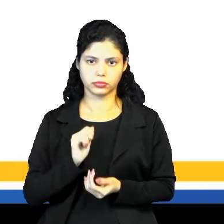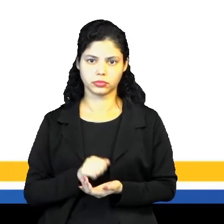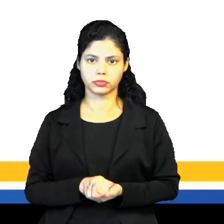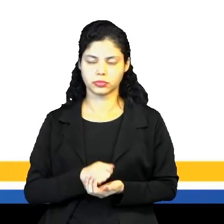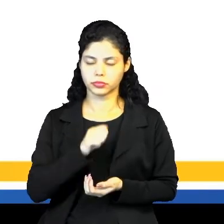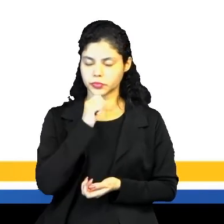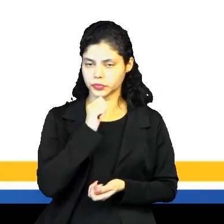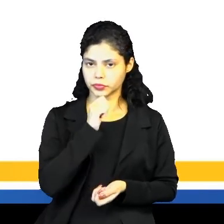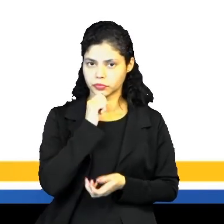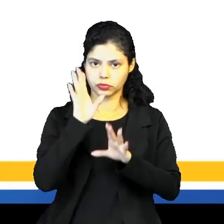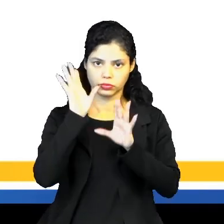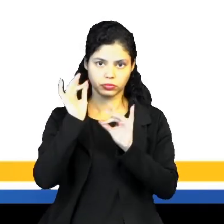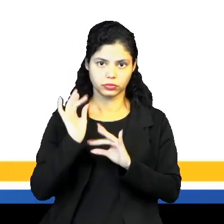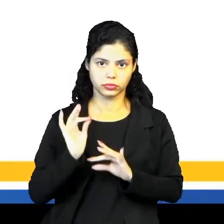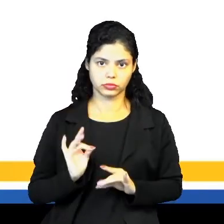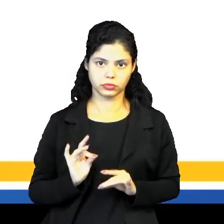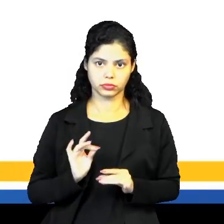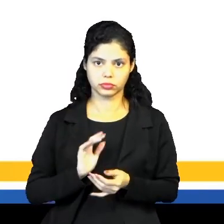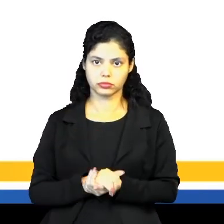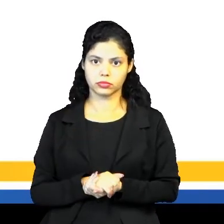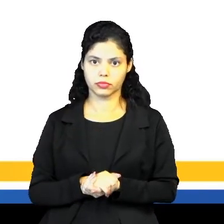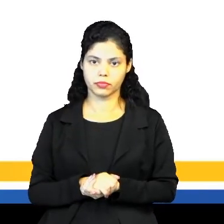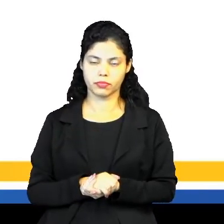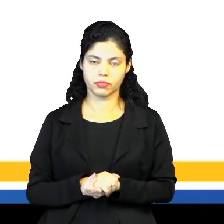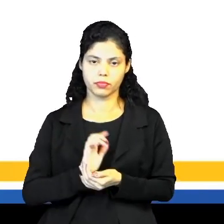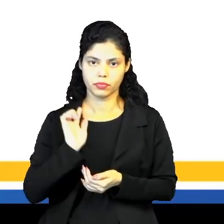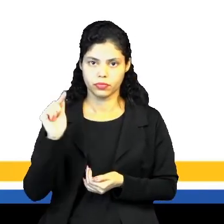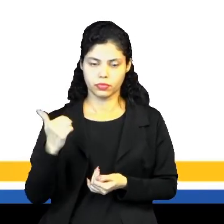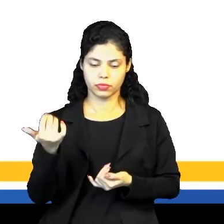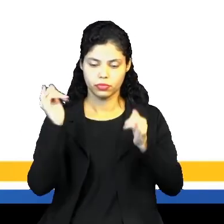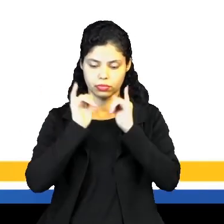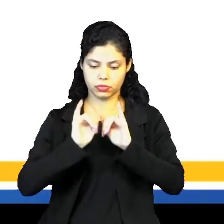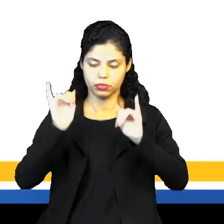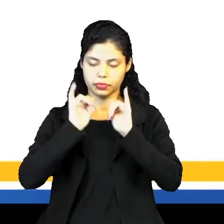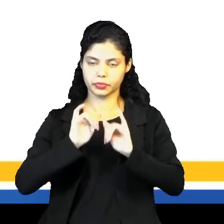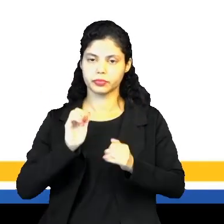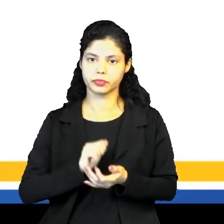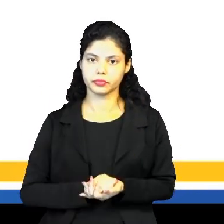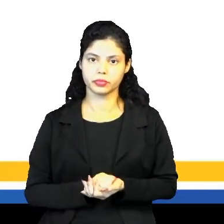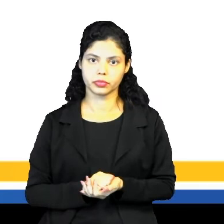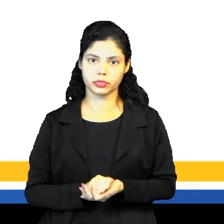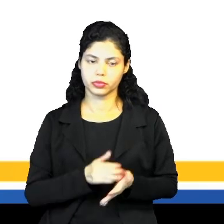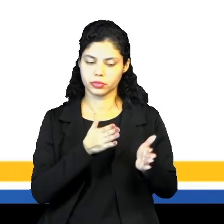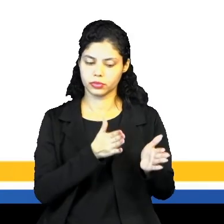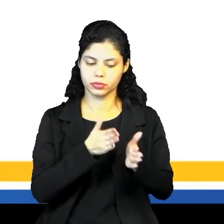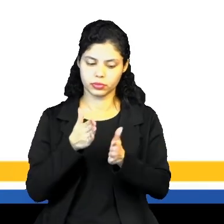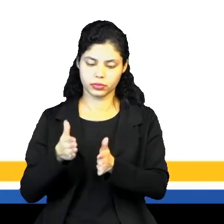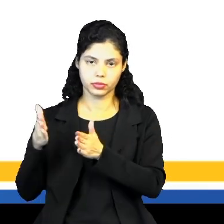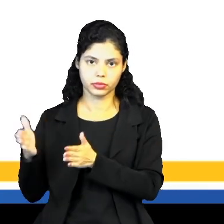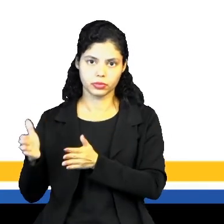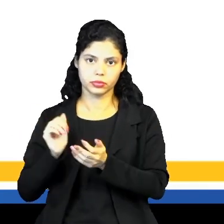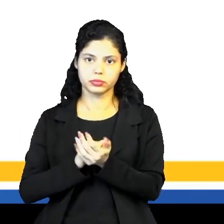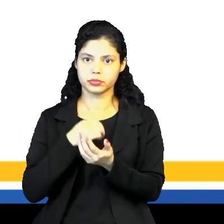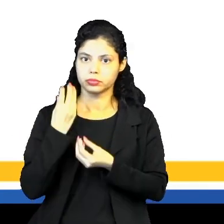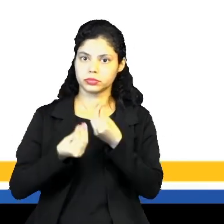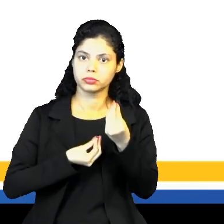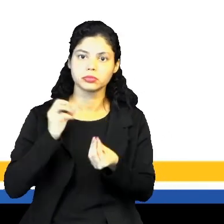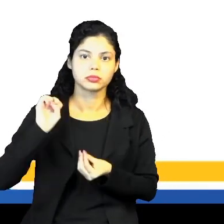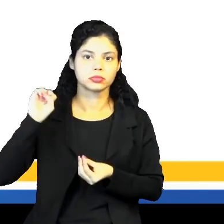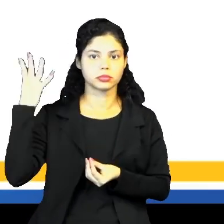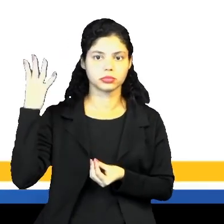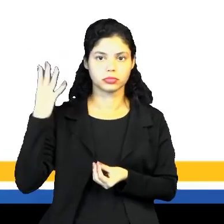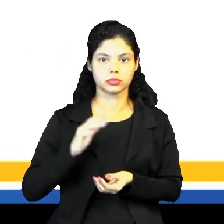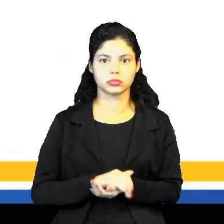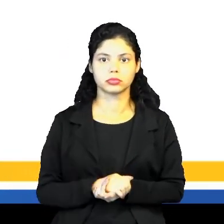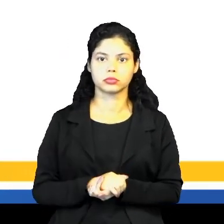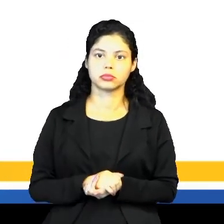ali nós temos os detalhes, né? E outras informações, né? O passo a passo de como ocorreu, né?